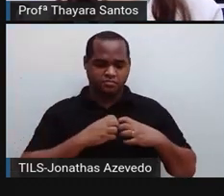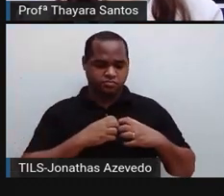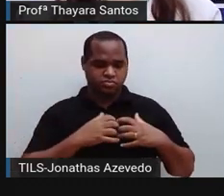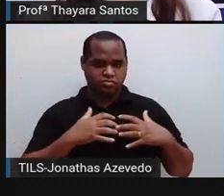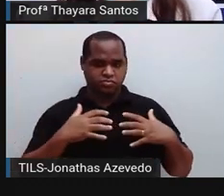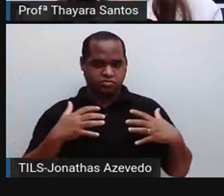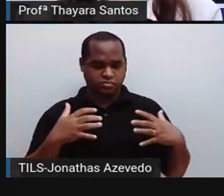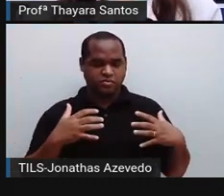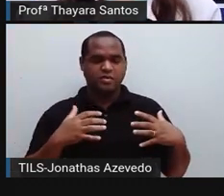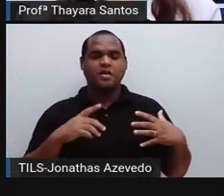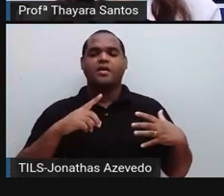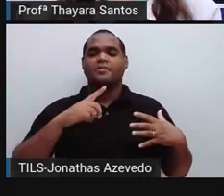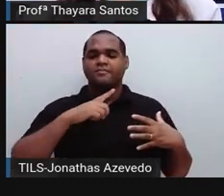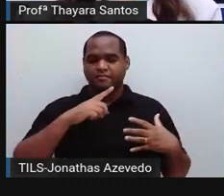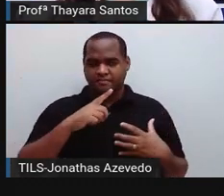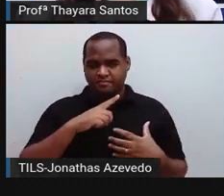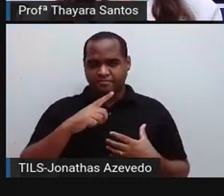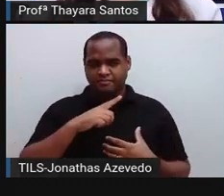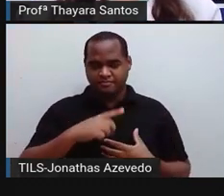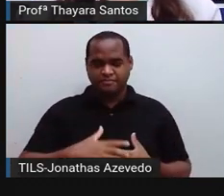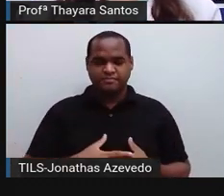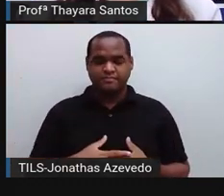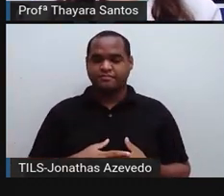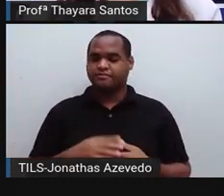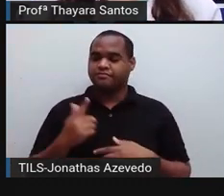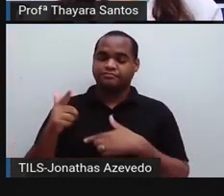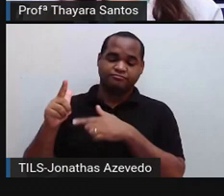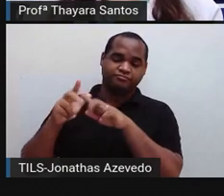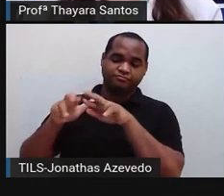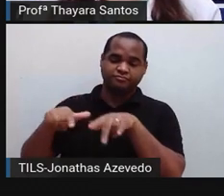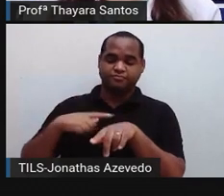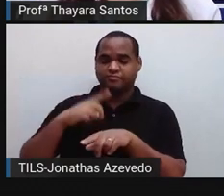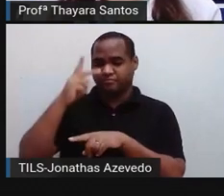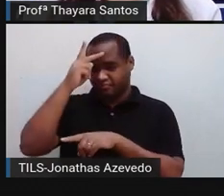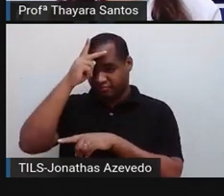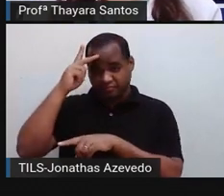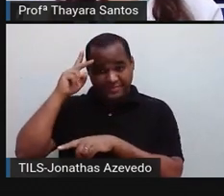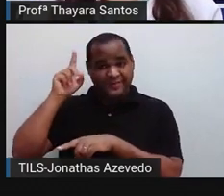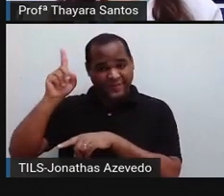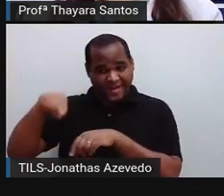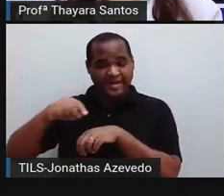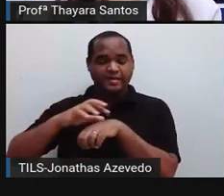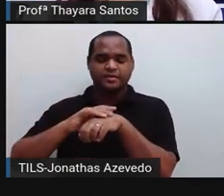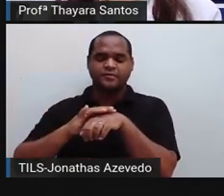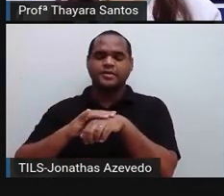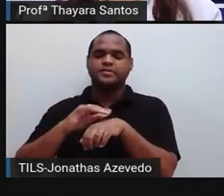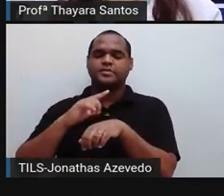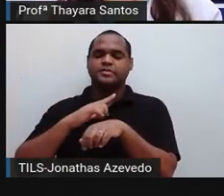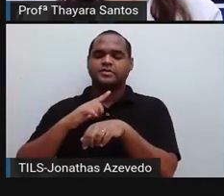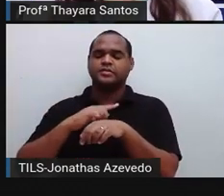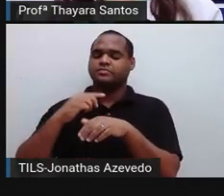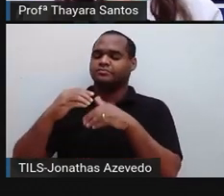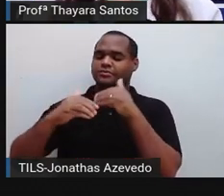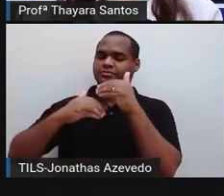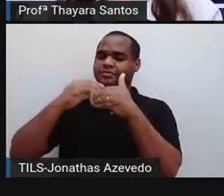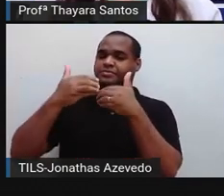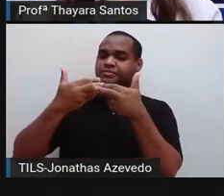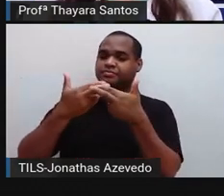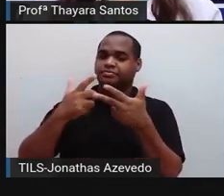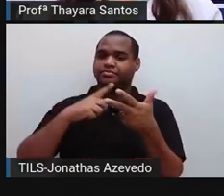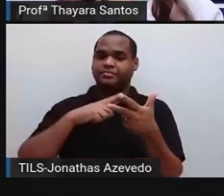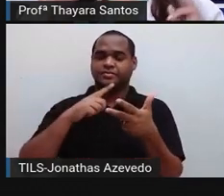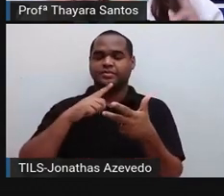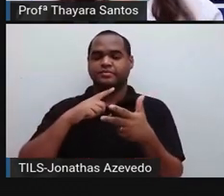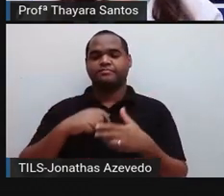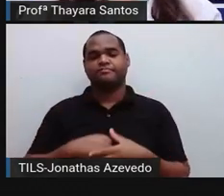inchado. E a expectativa de vida de pessoas com doença de Chagas, ela também é reduzida. A gente tem,